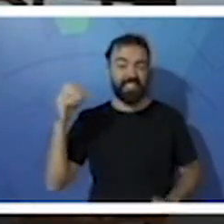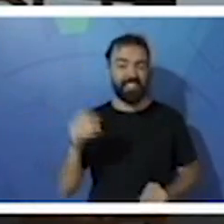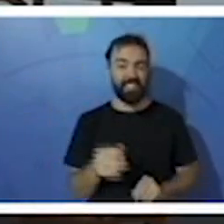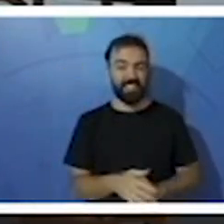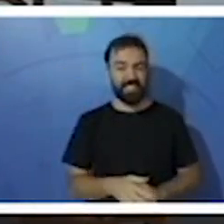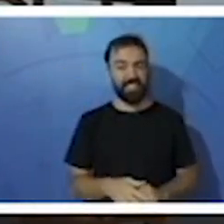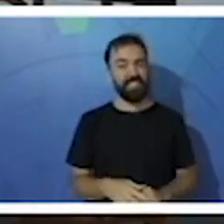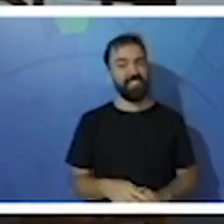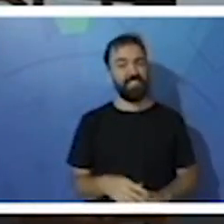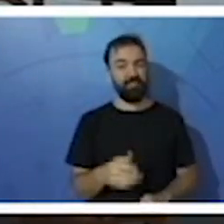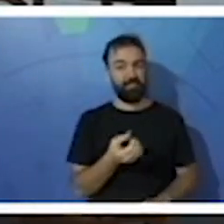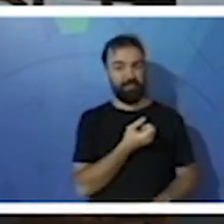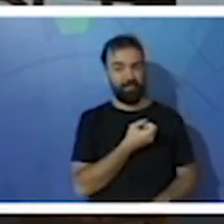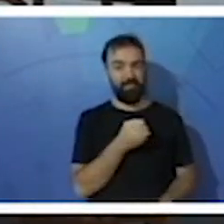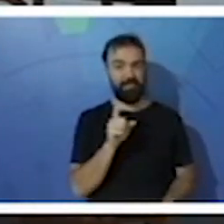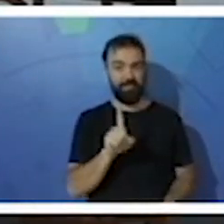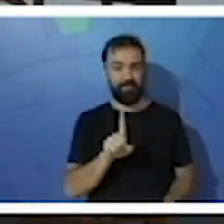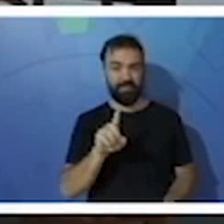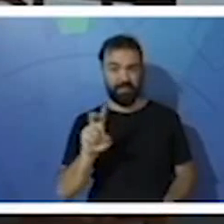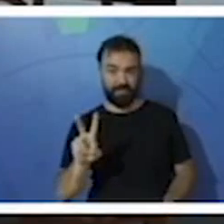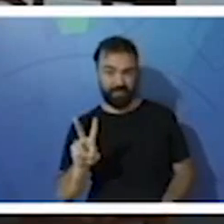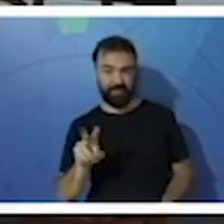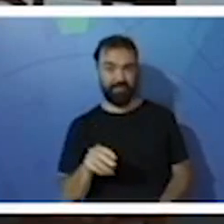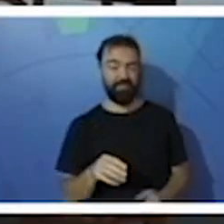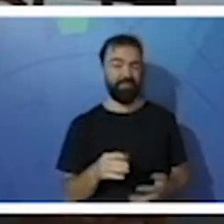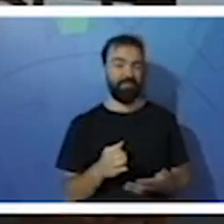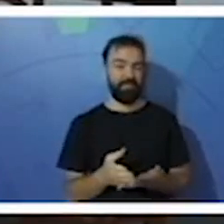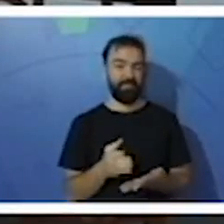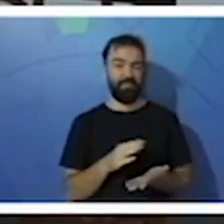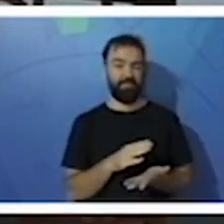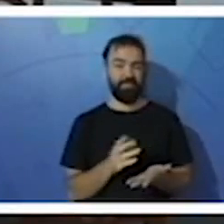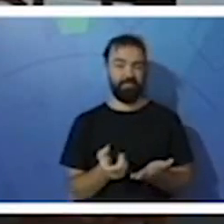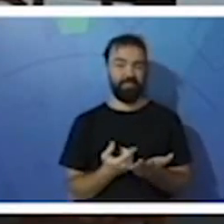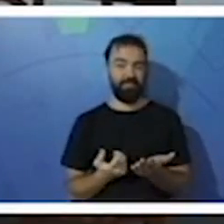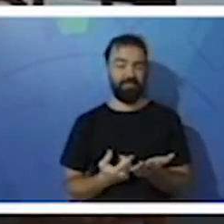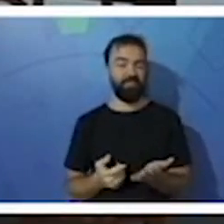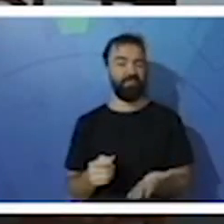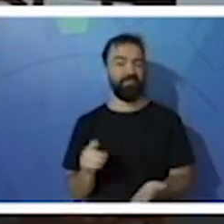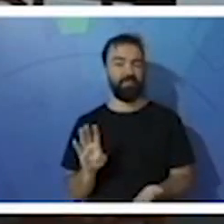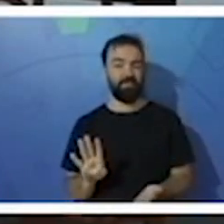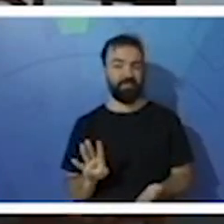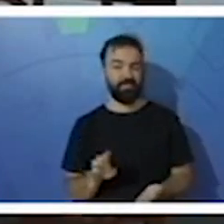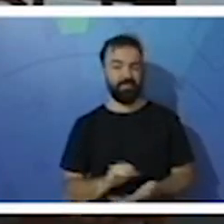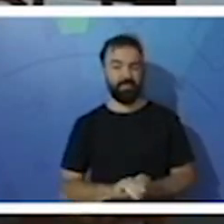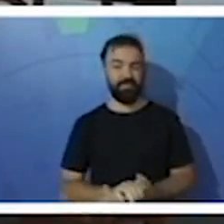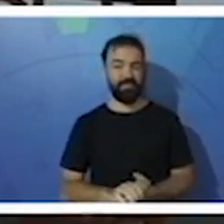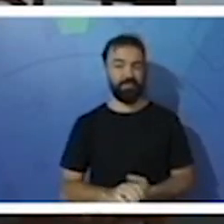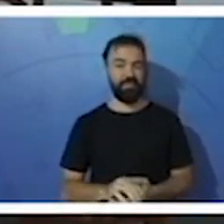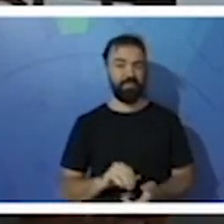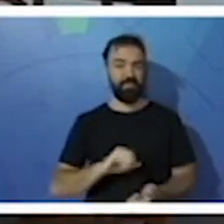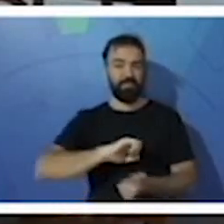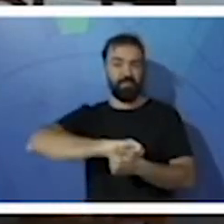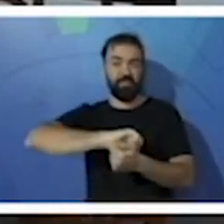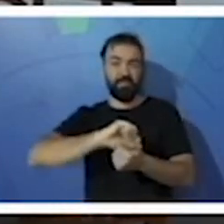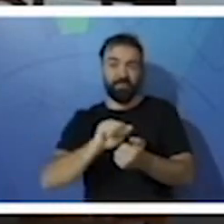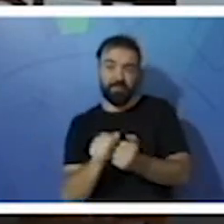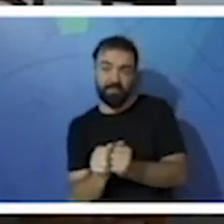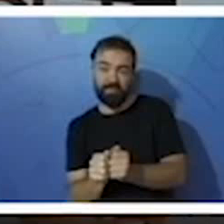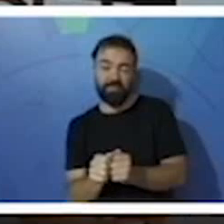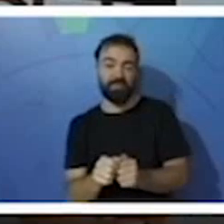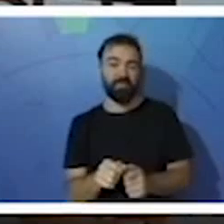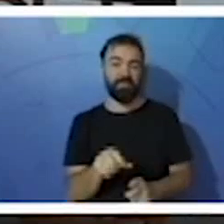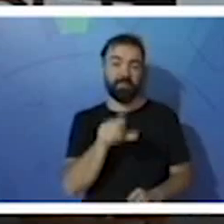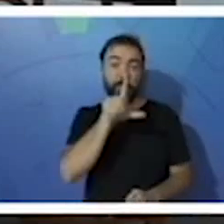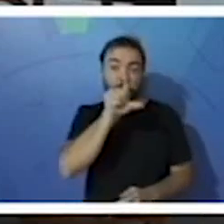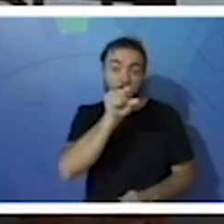aula número 12 da apostila 4, unidade 14, adaptação das aves. Nós vamos